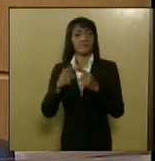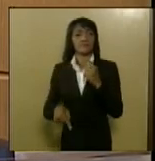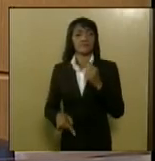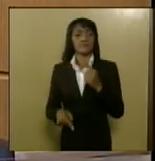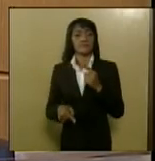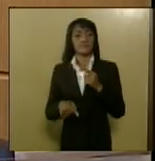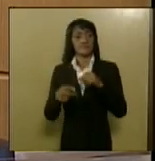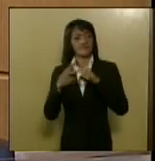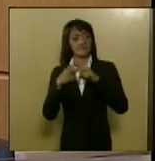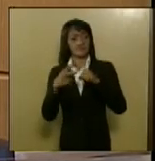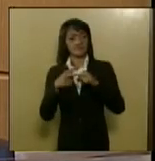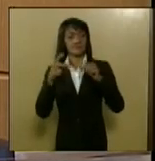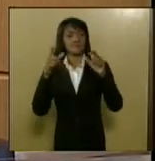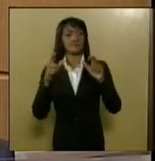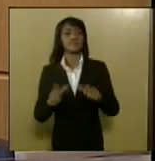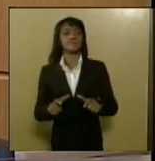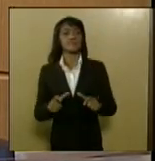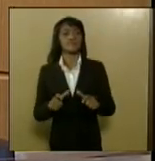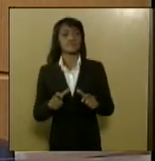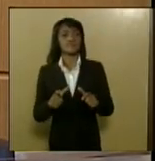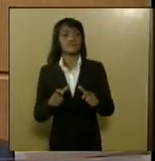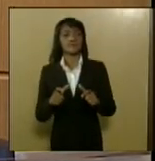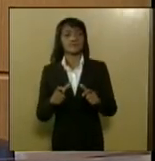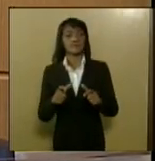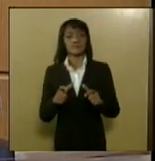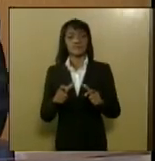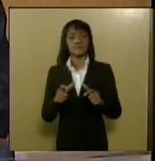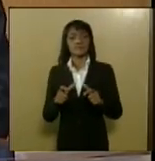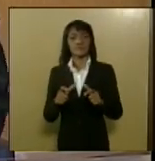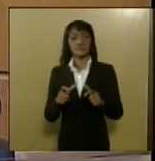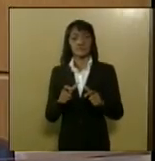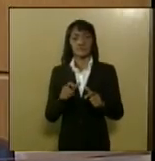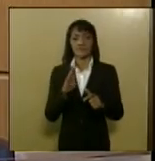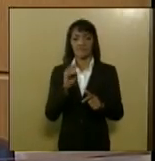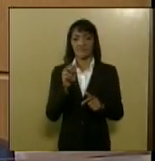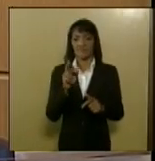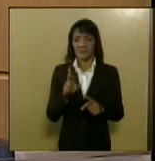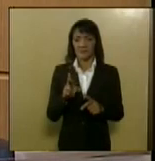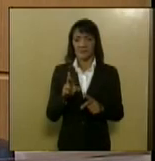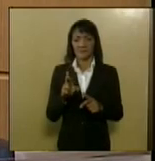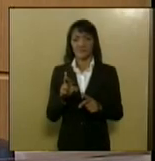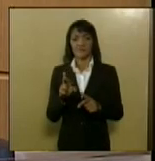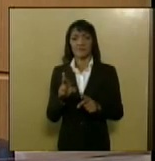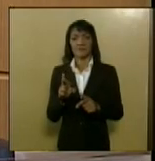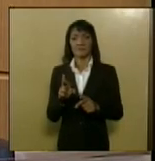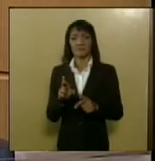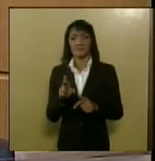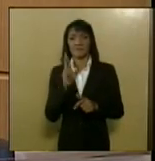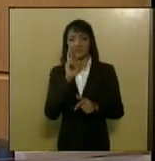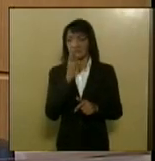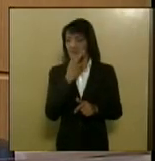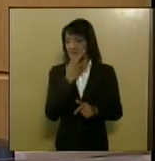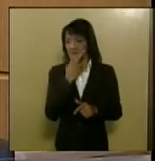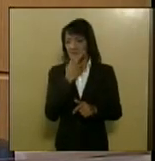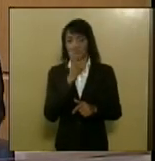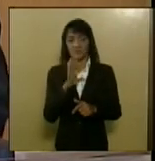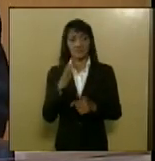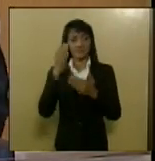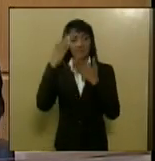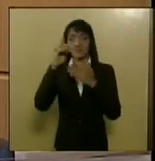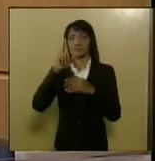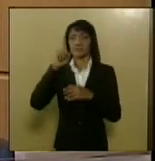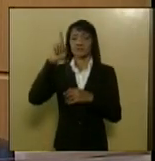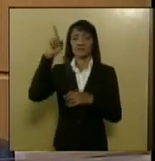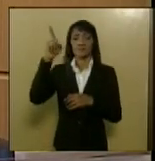de fumar em locais fechados e graças a Deus nos últimos anos desde